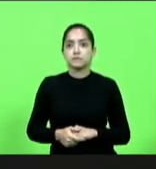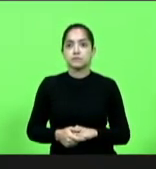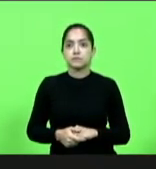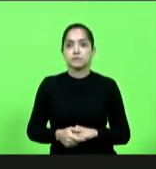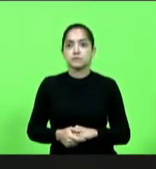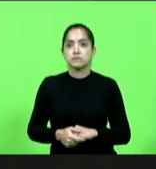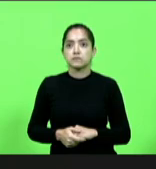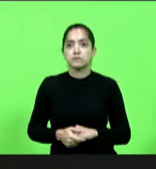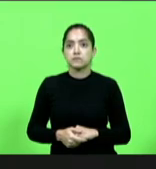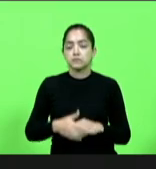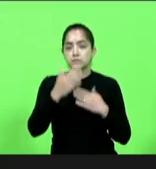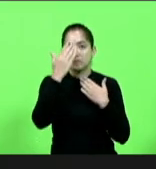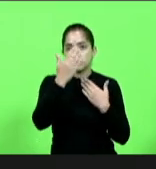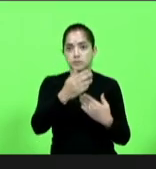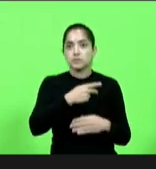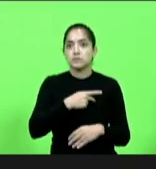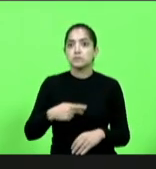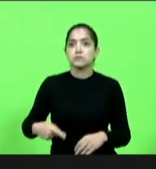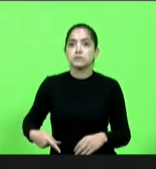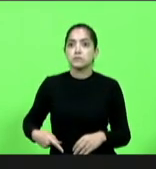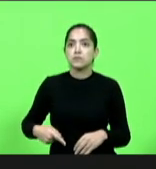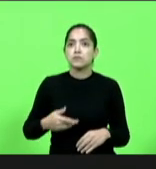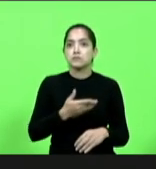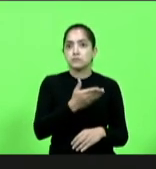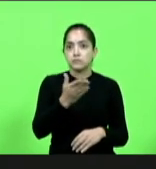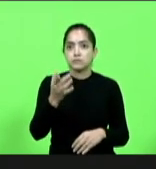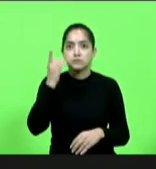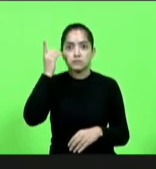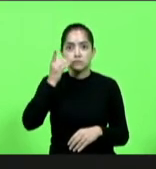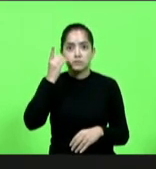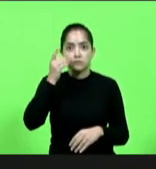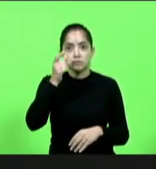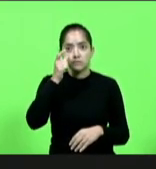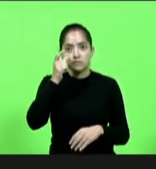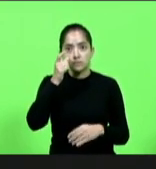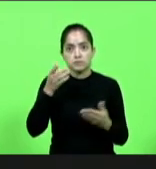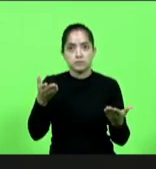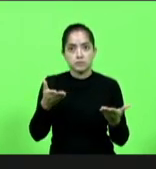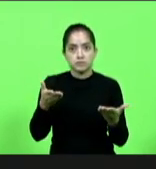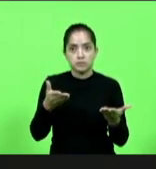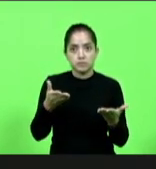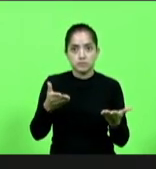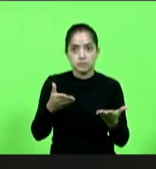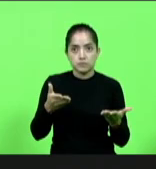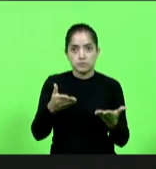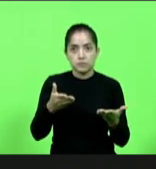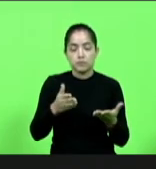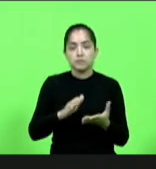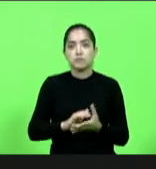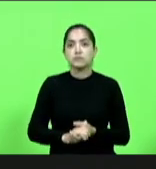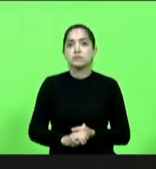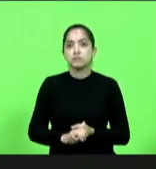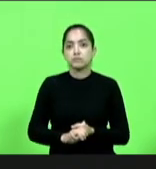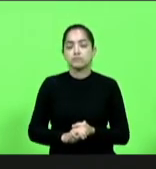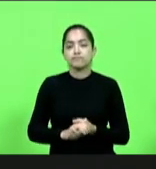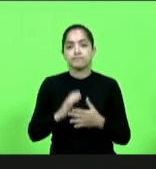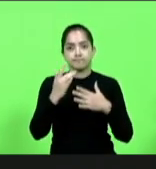Muito obrigado presidente Muito obrigado a todos os deputados que nos acompanham aqueles que nos acompanham aqui pelas nossas redes sociais também